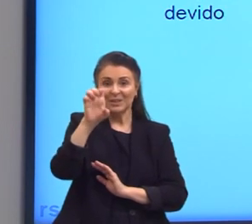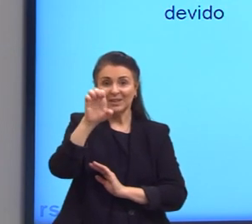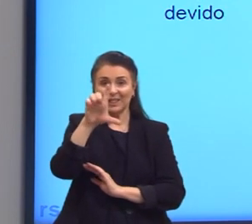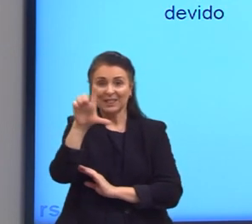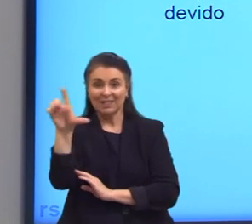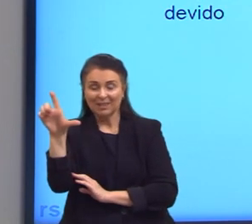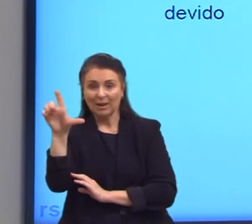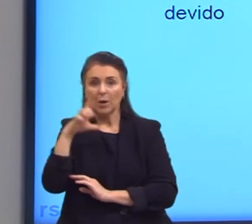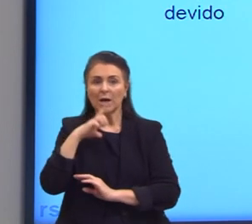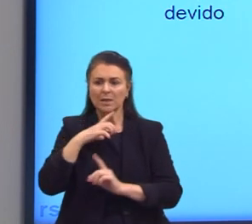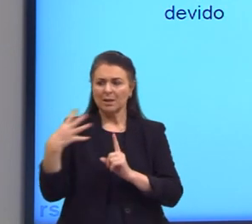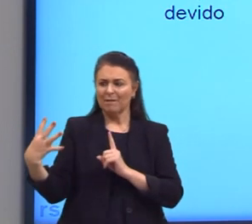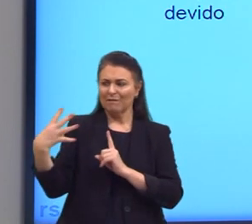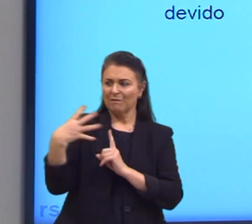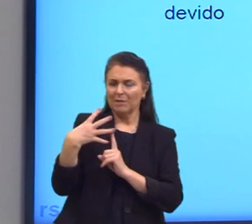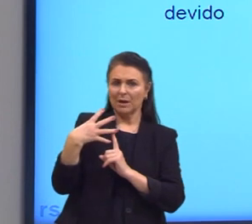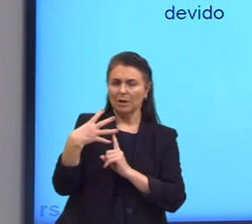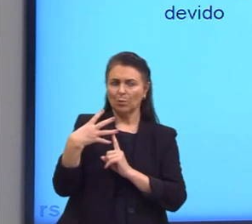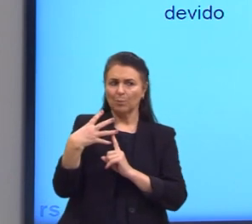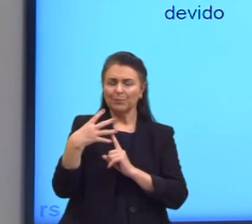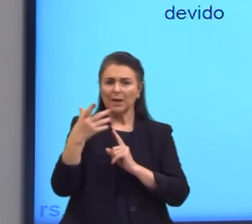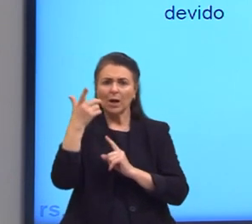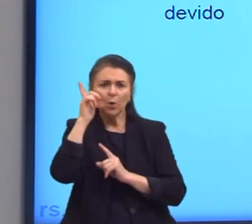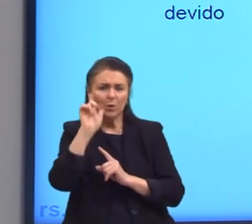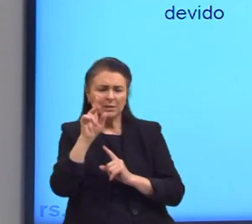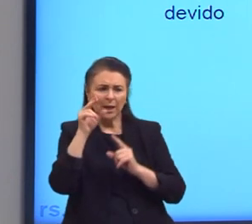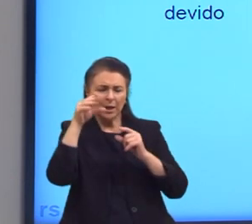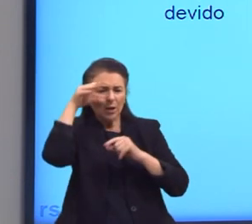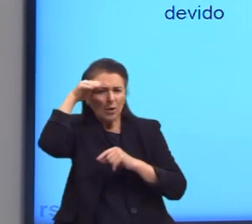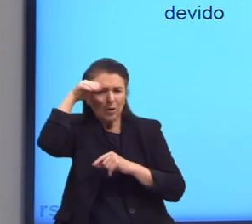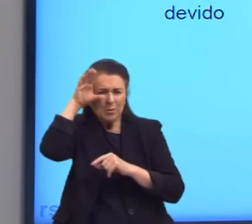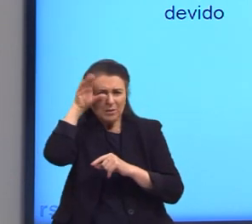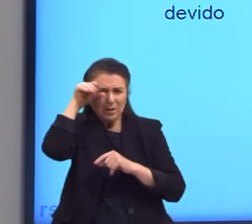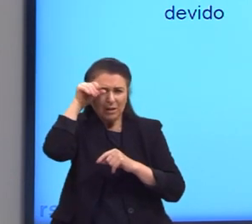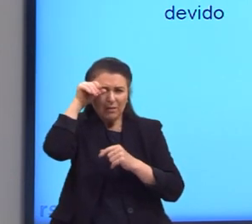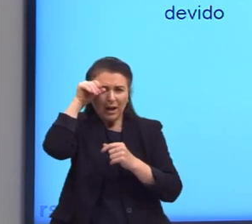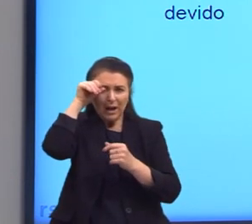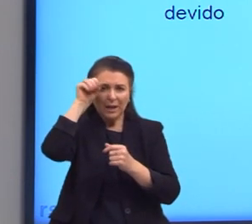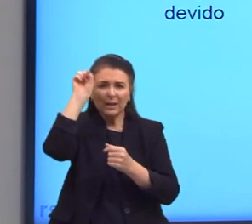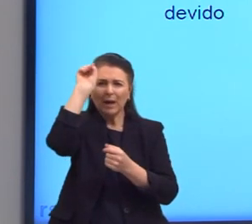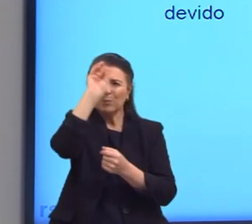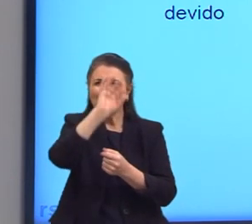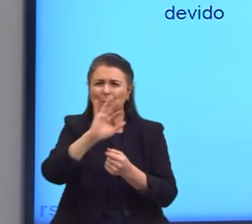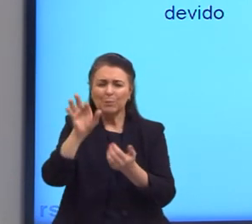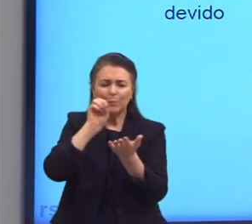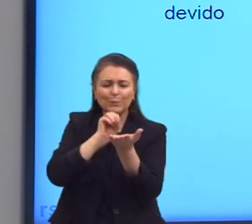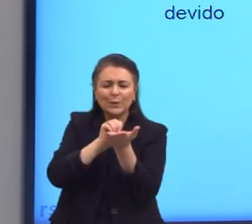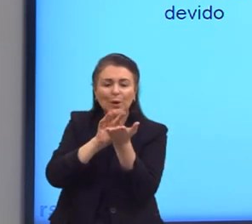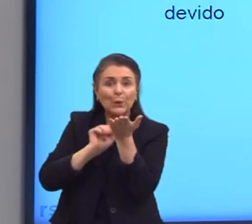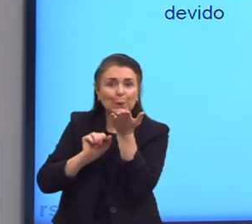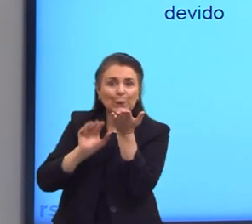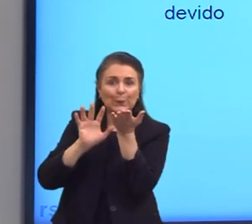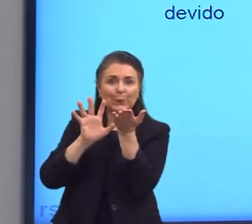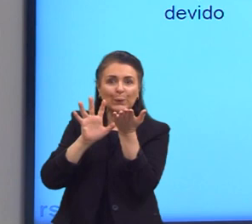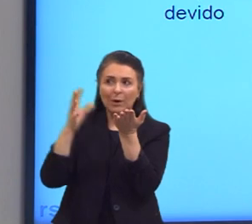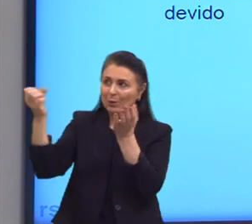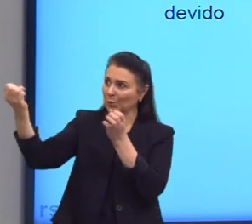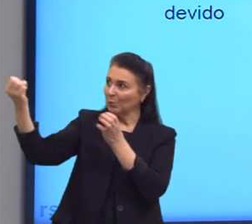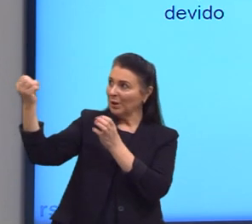possível, por exemplo, observar as partículas de poeira suspensa no ar por meio de uma resta de luz,